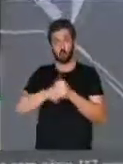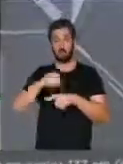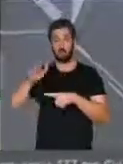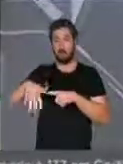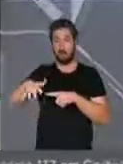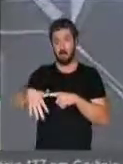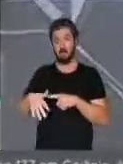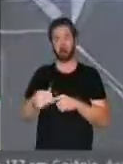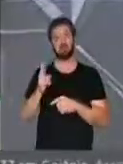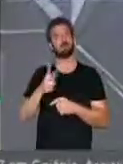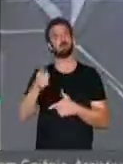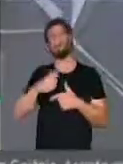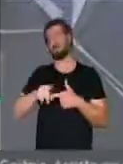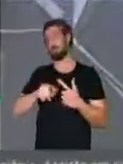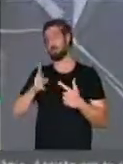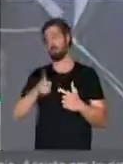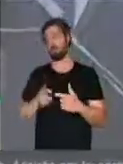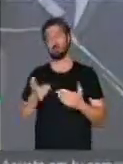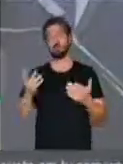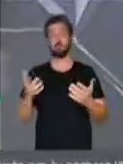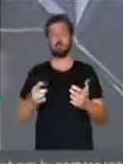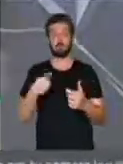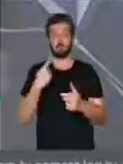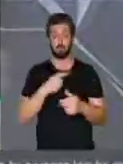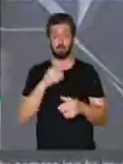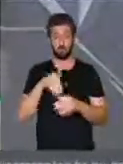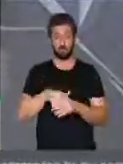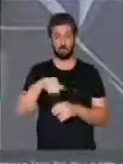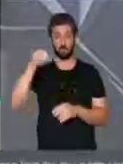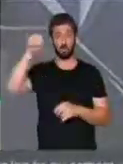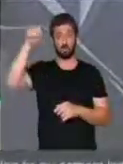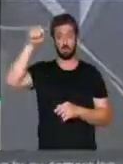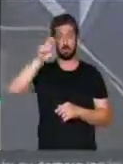barata, vai ser sempre o problema. Por isso, o nosso voto é não.